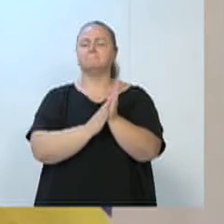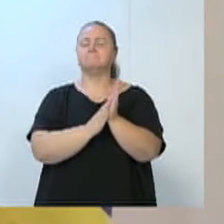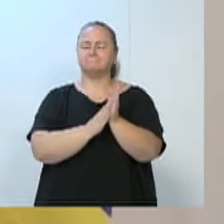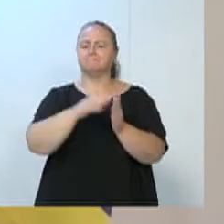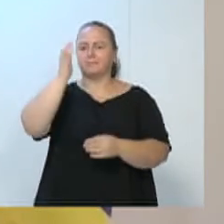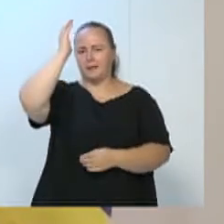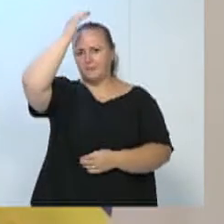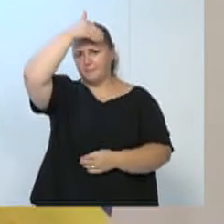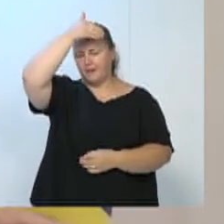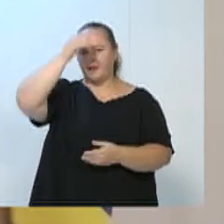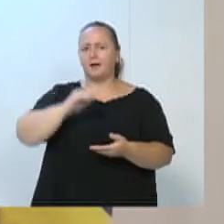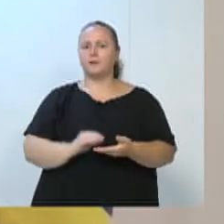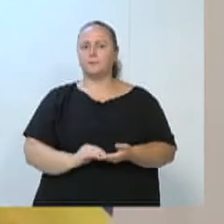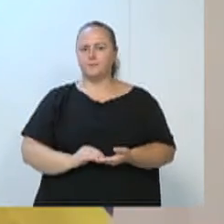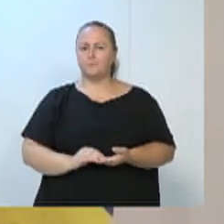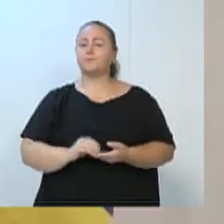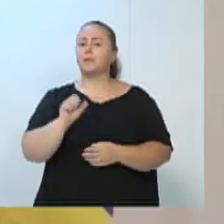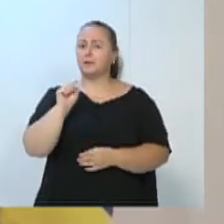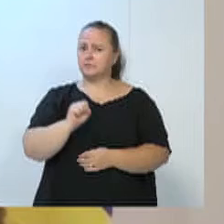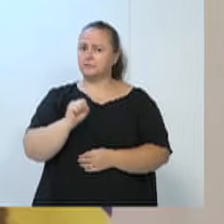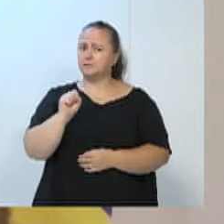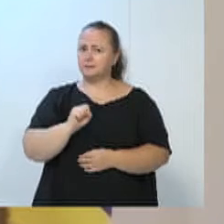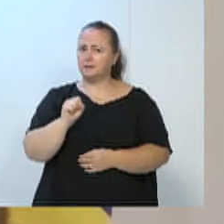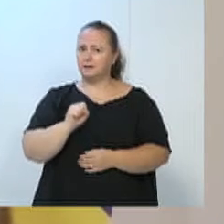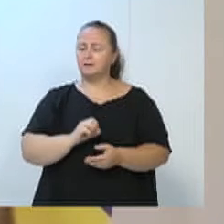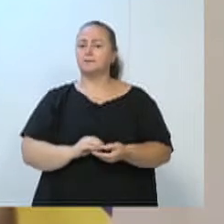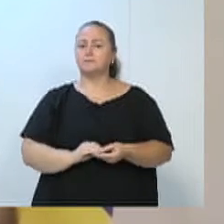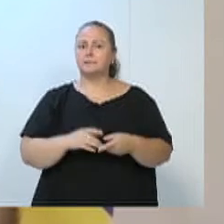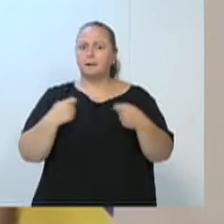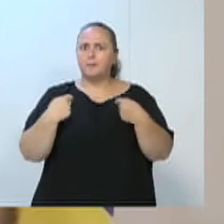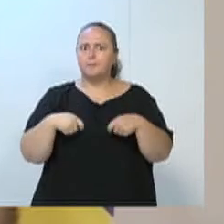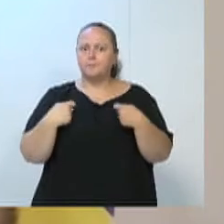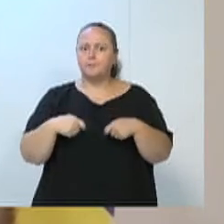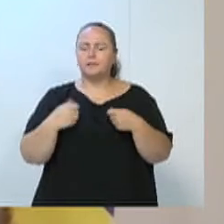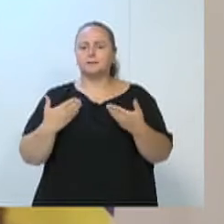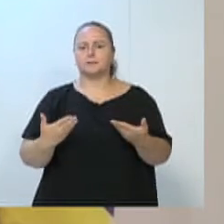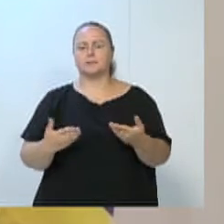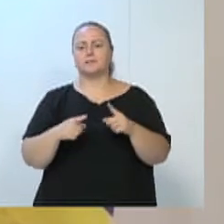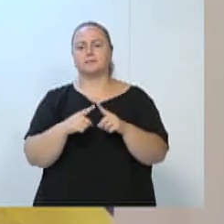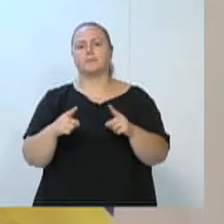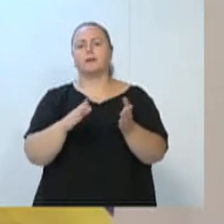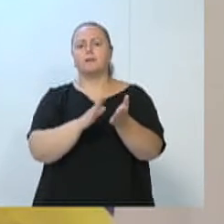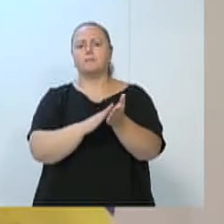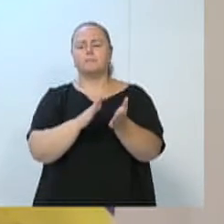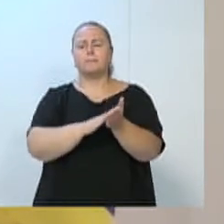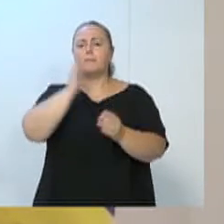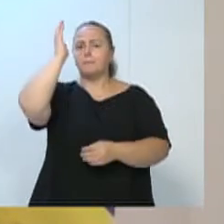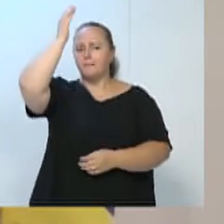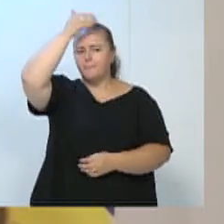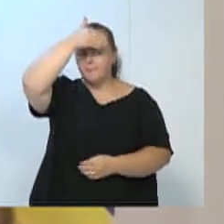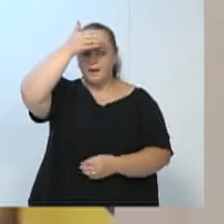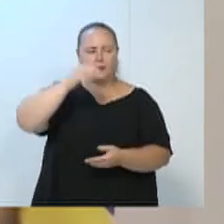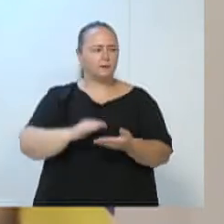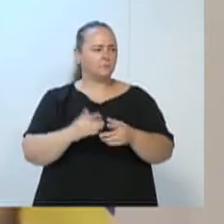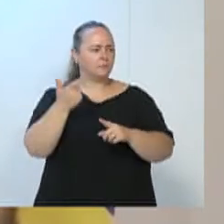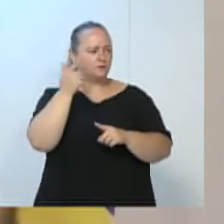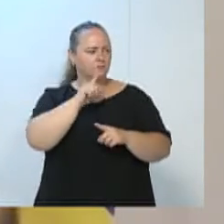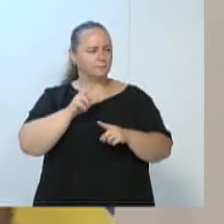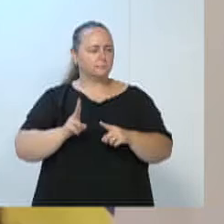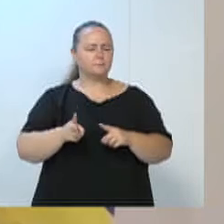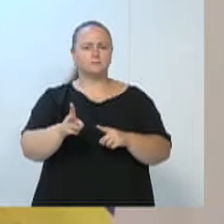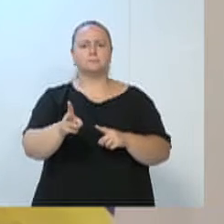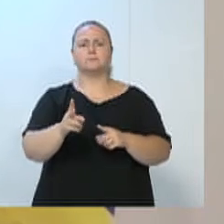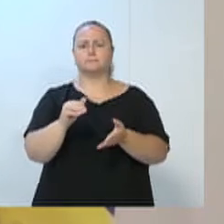e faço sim várias críticas ao prefeito Mário, quando se faz necessário, mas parabéns a ele, por manter como secretário pessoas que realmente são